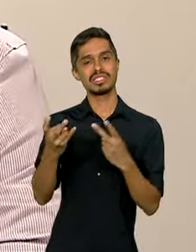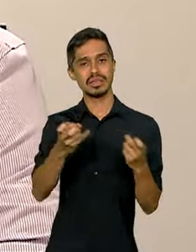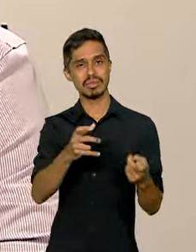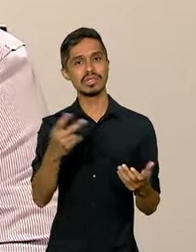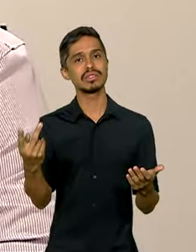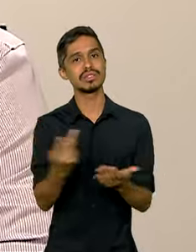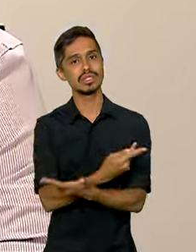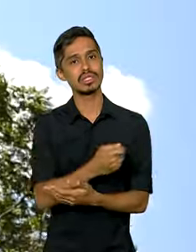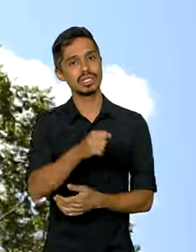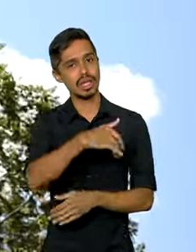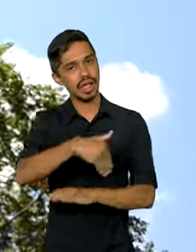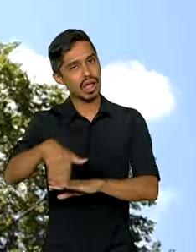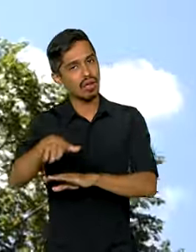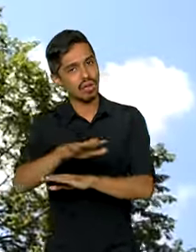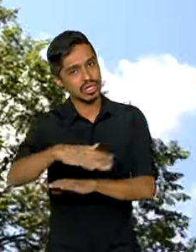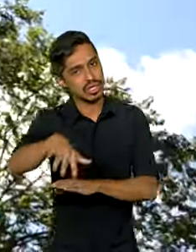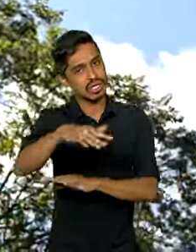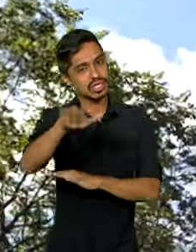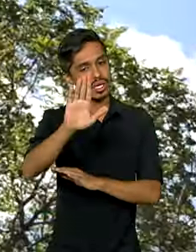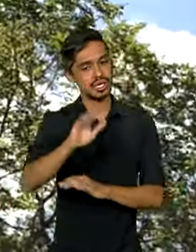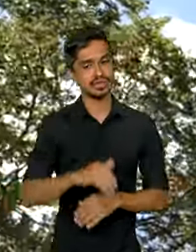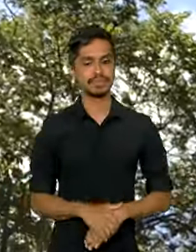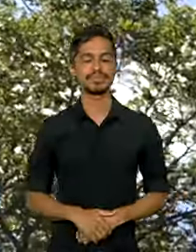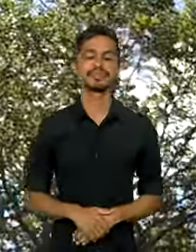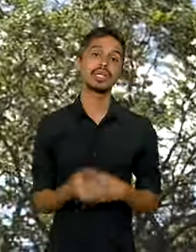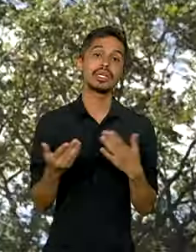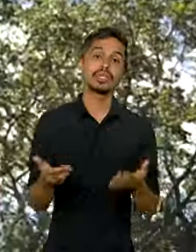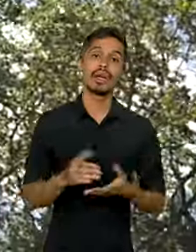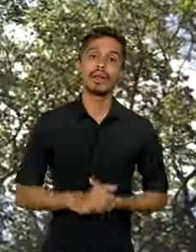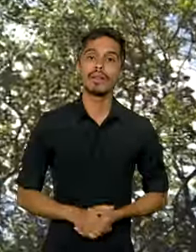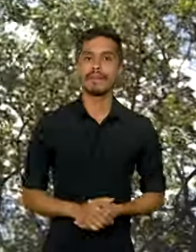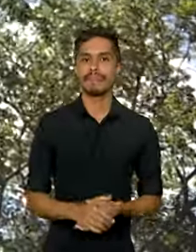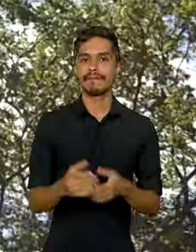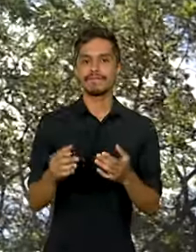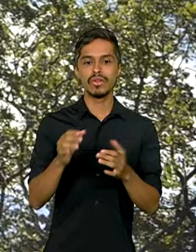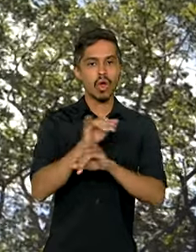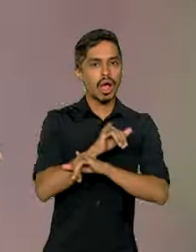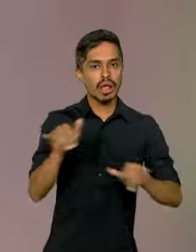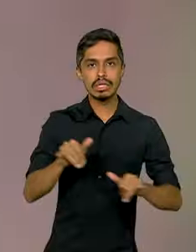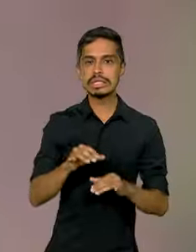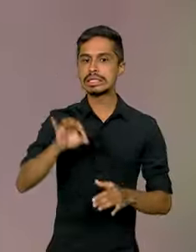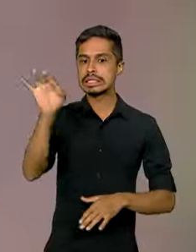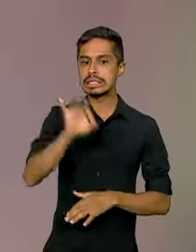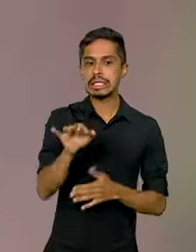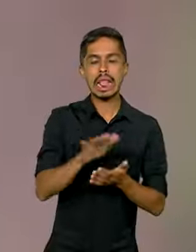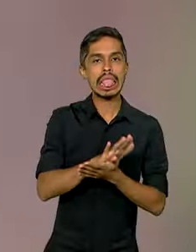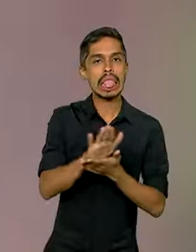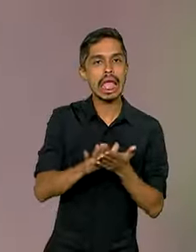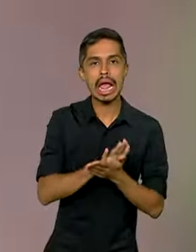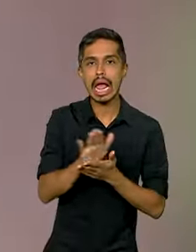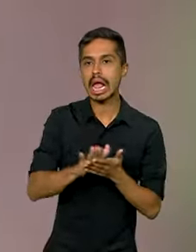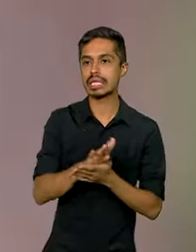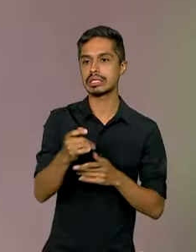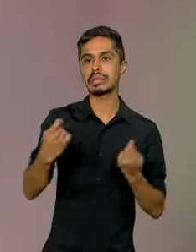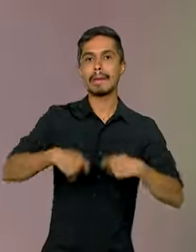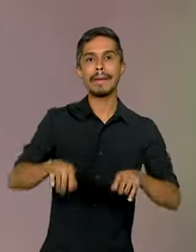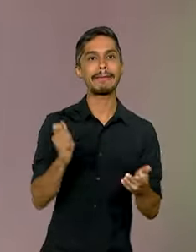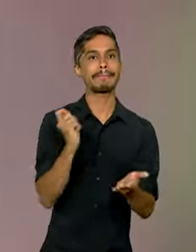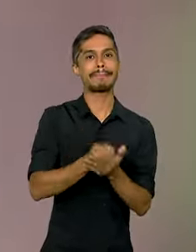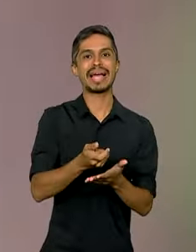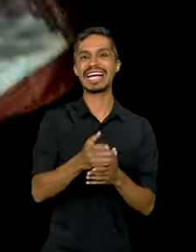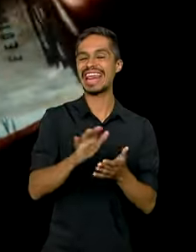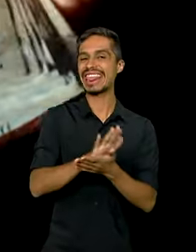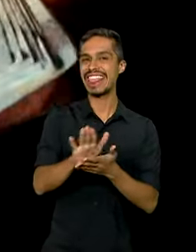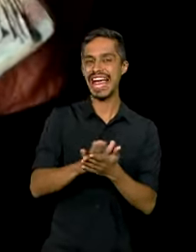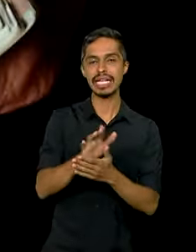vezes está acontecendo na rua. O Banco Central alerta que não cobra nenhuma taxa a quem usa o sistema de valores a